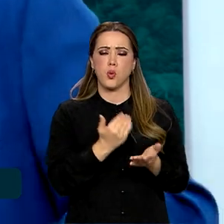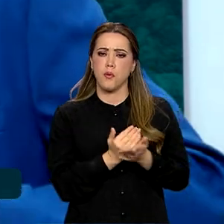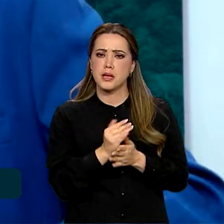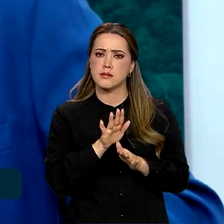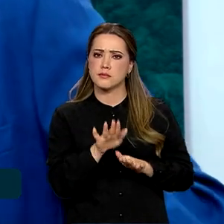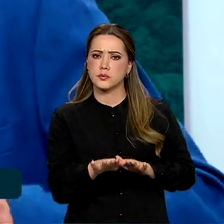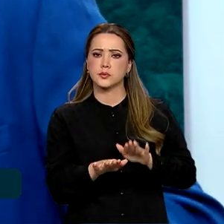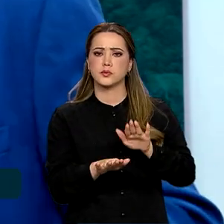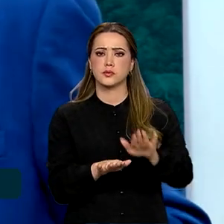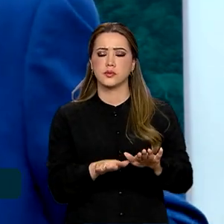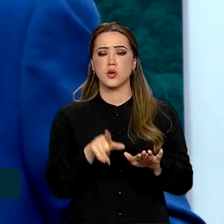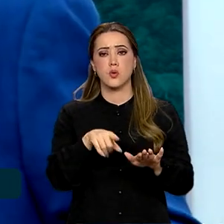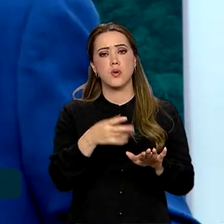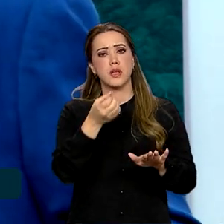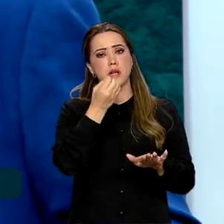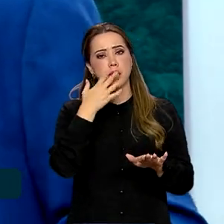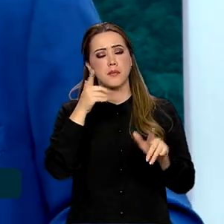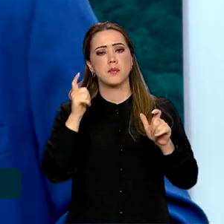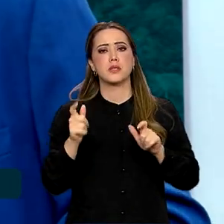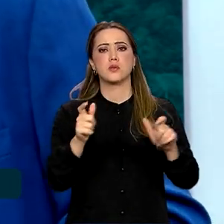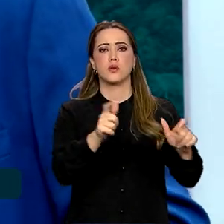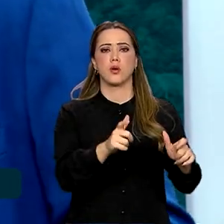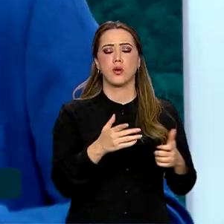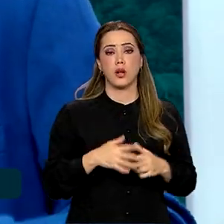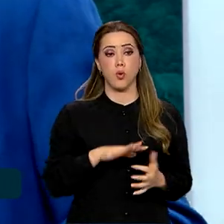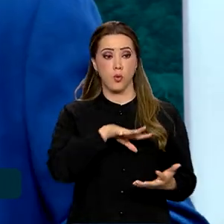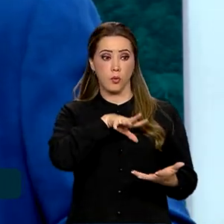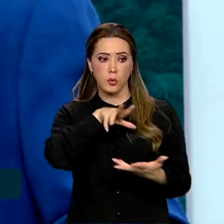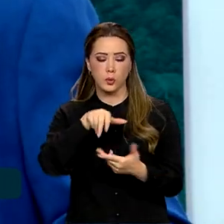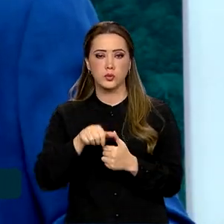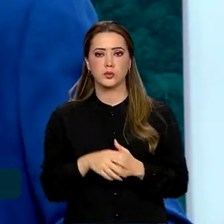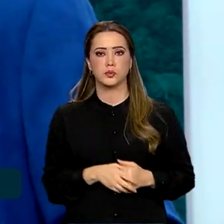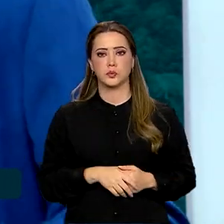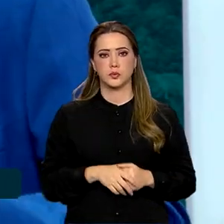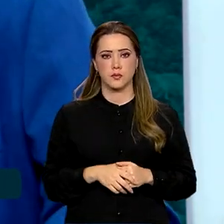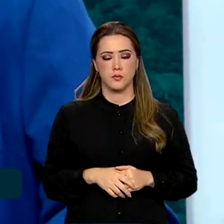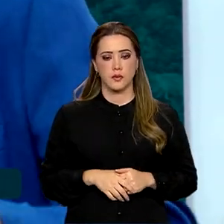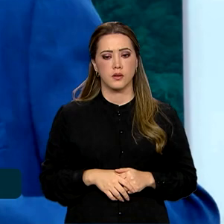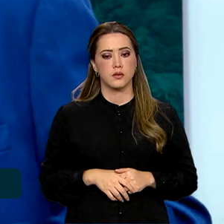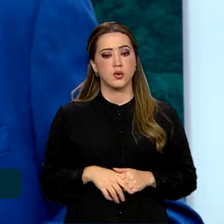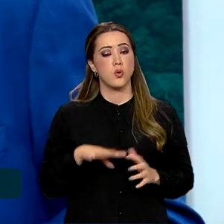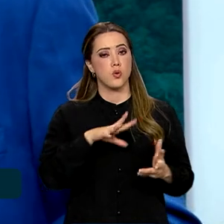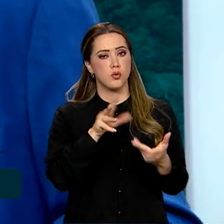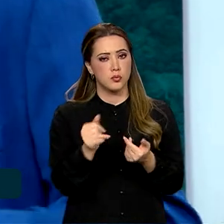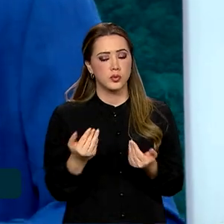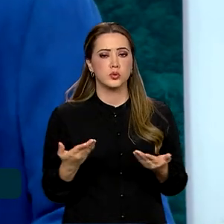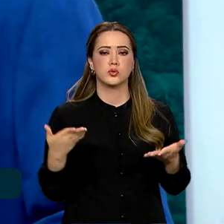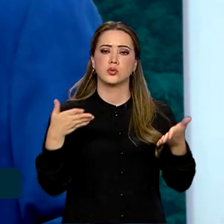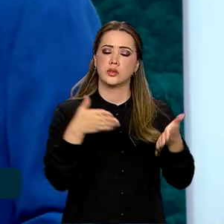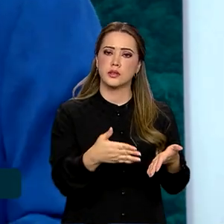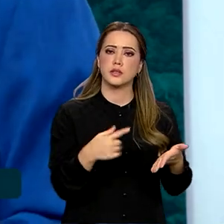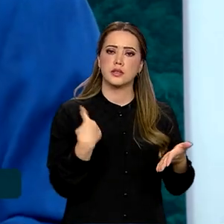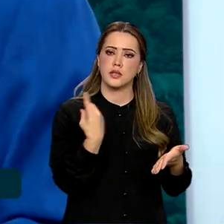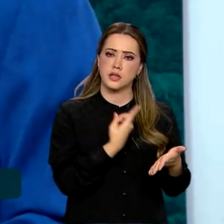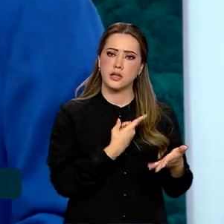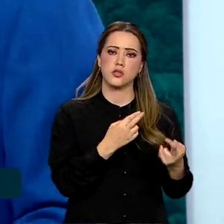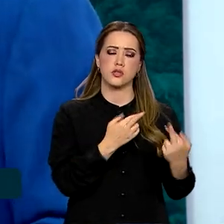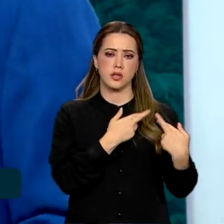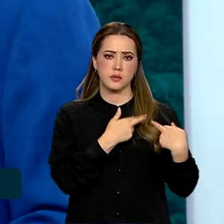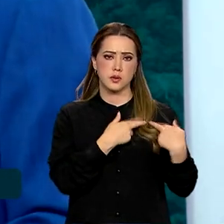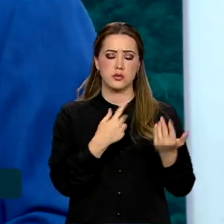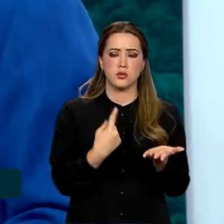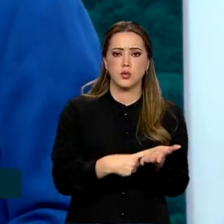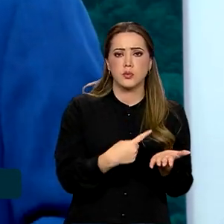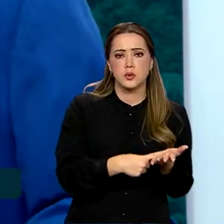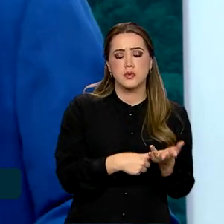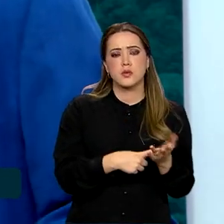O que é bom para essa região? O mundo vem aqui e aqui nós temos responsabilidade e compromisso de